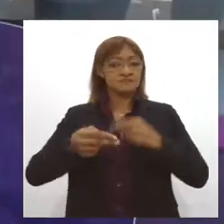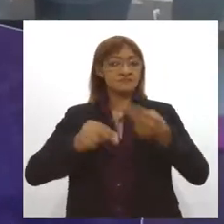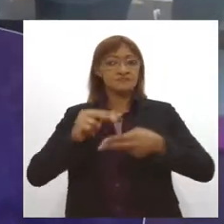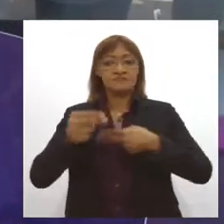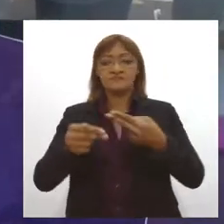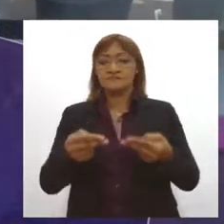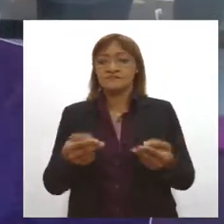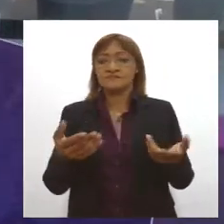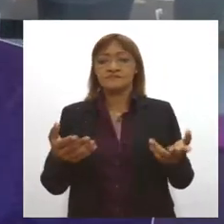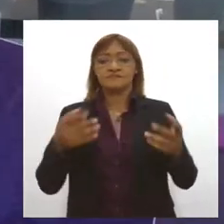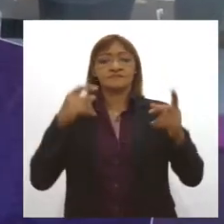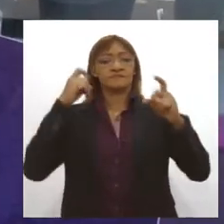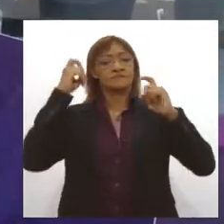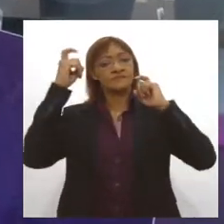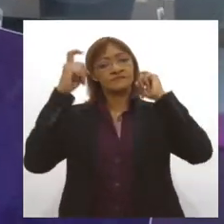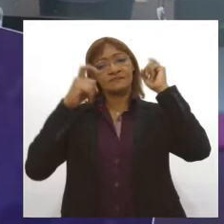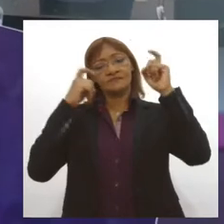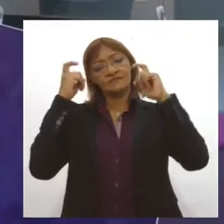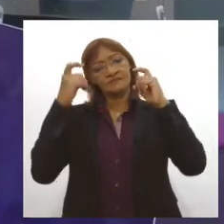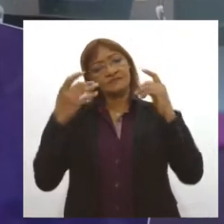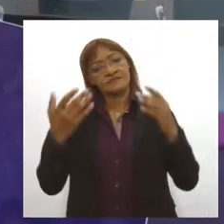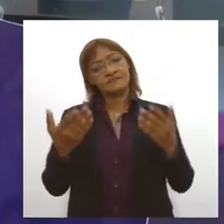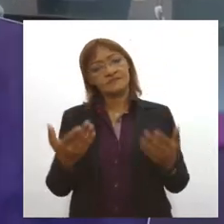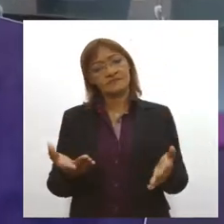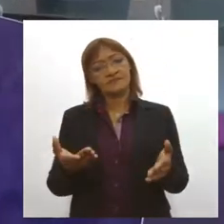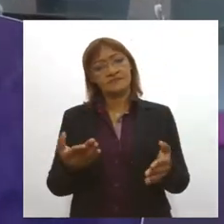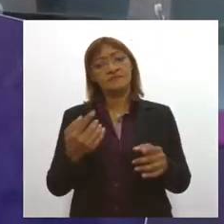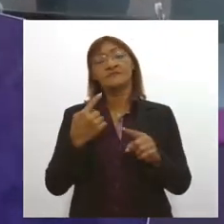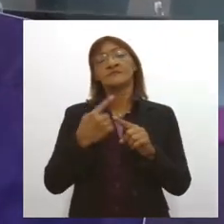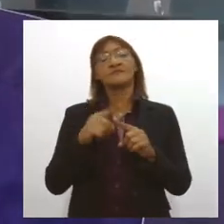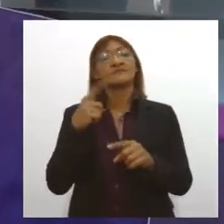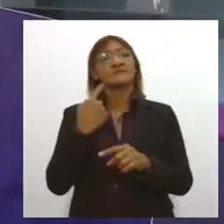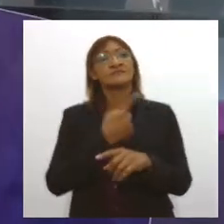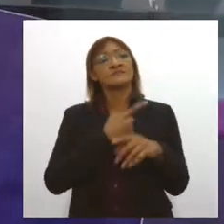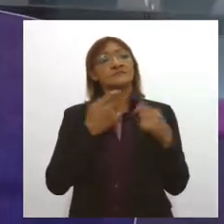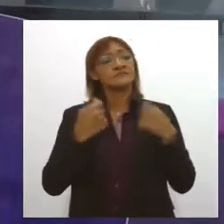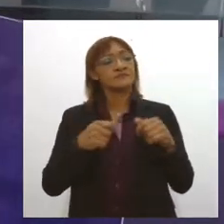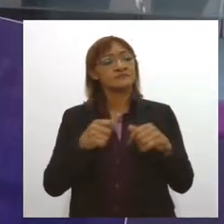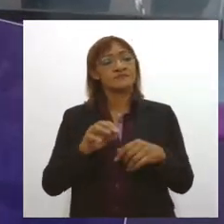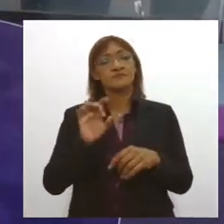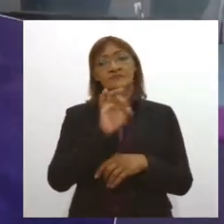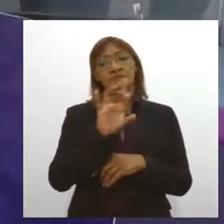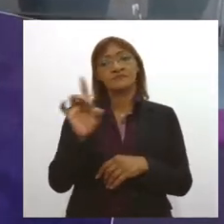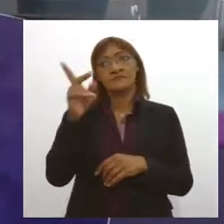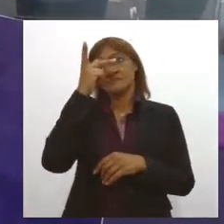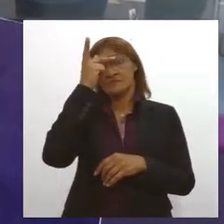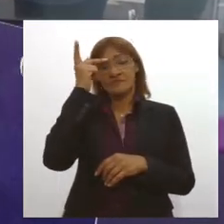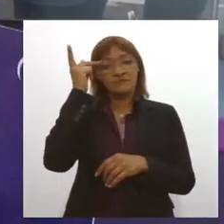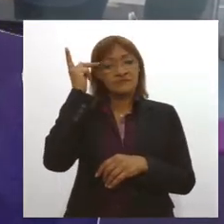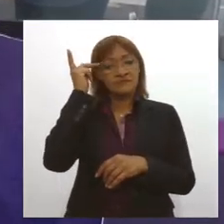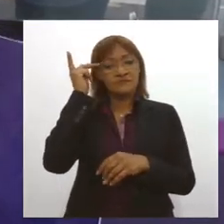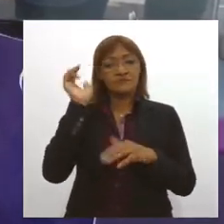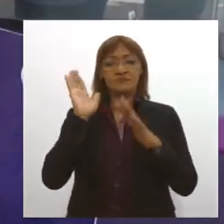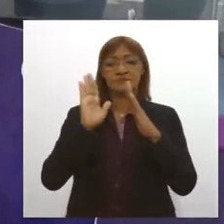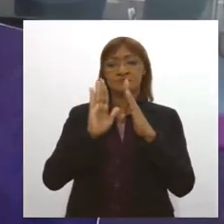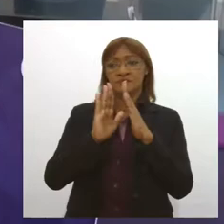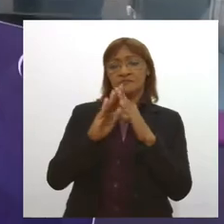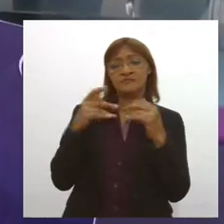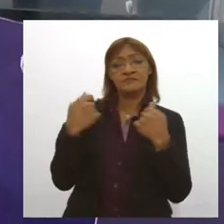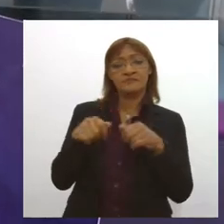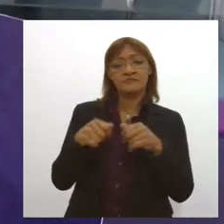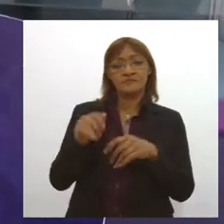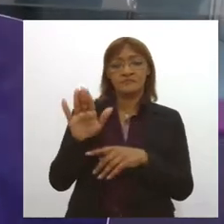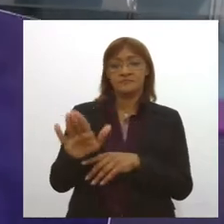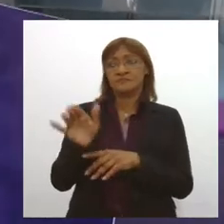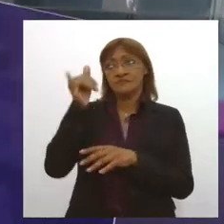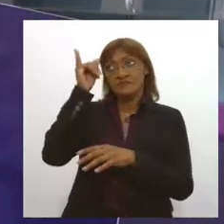algo muito preocupante. Porque ao mesmo tempo que nós precisamos que as pessoas fiquem em casa, que não saiam de casa, que evitem